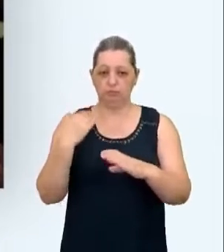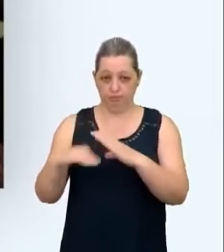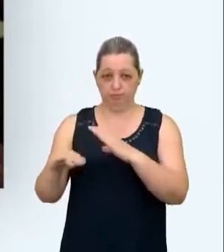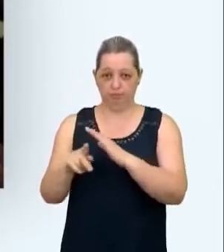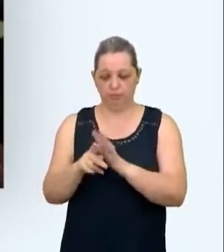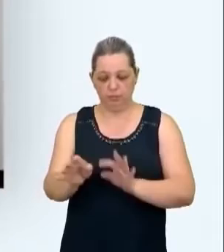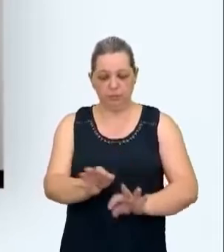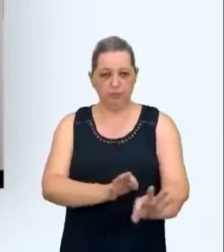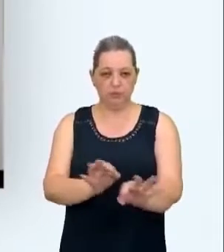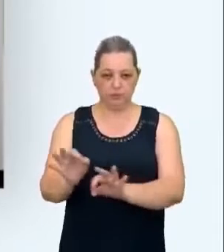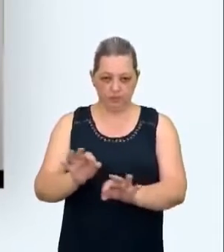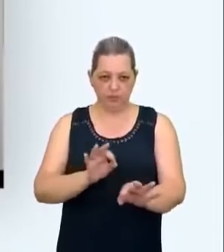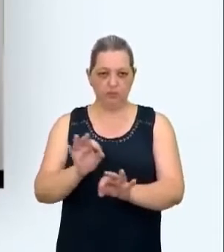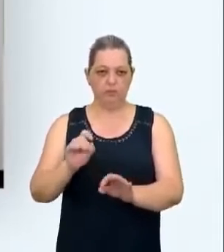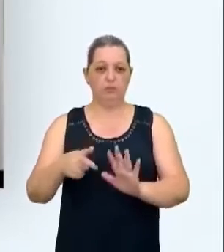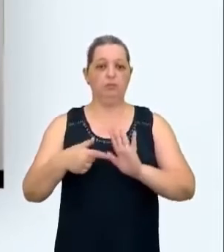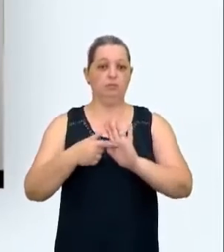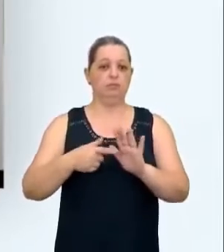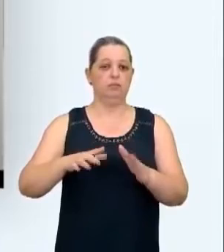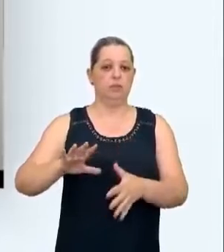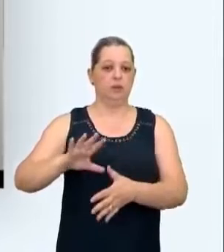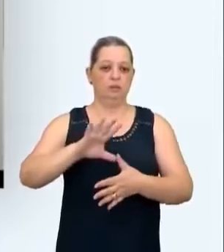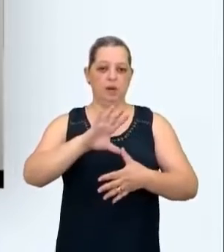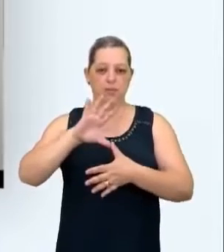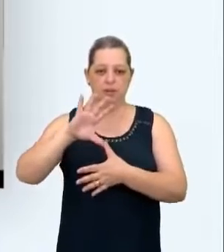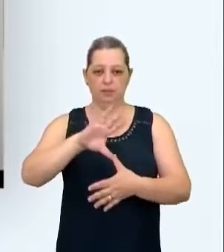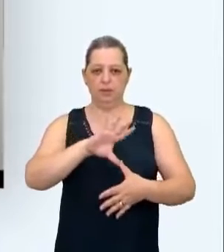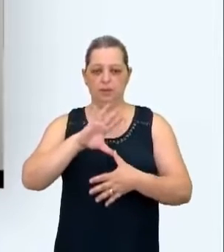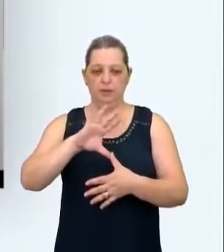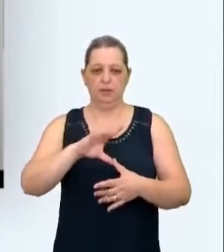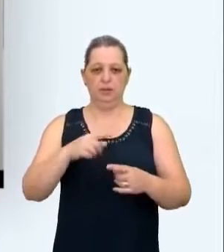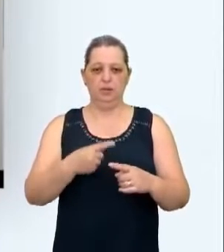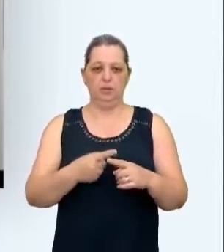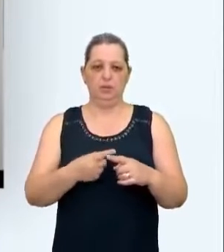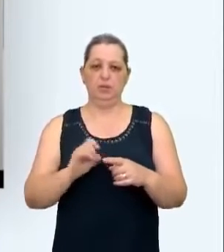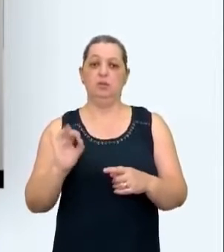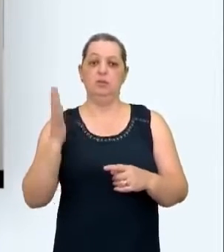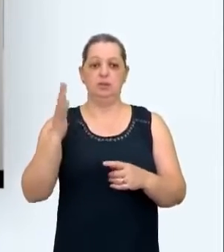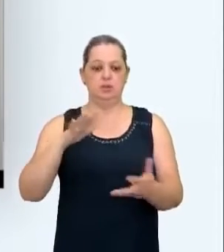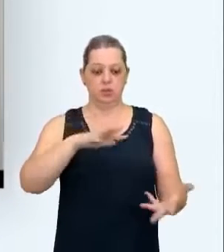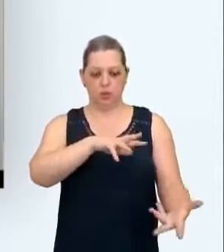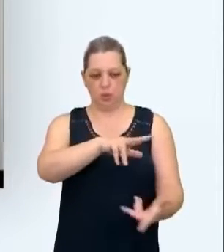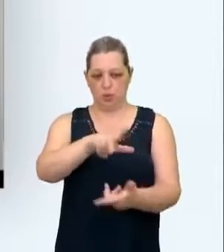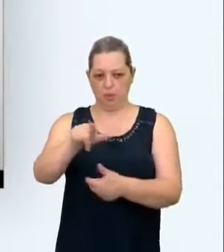organizadas e exibidas num mapa, para mostrar ao mundo o que estava acontecendo no país.